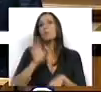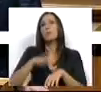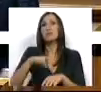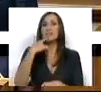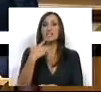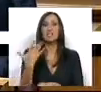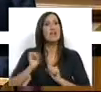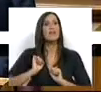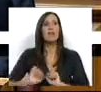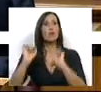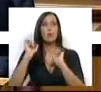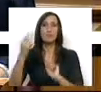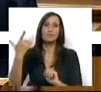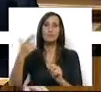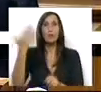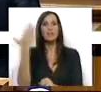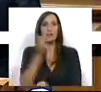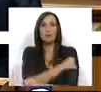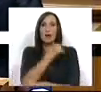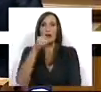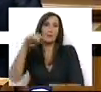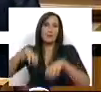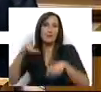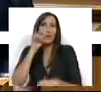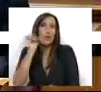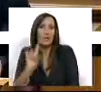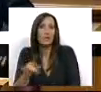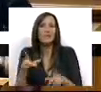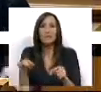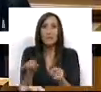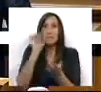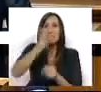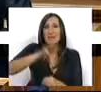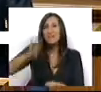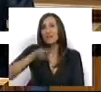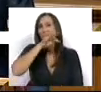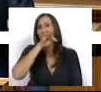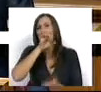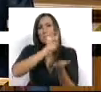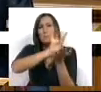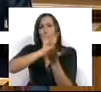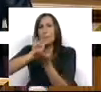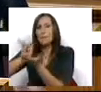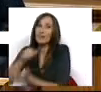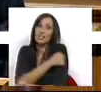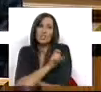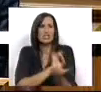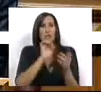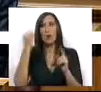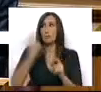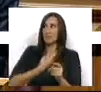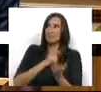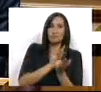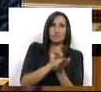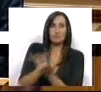negar o direito à habitação, veio ainda permitir o despejo sumário de milhares e milhares de famílias das suas habitações e